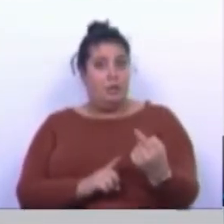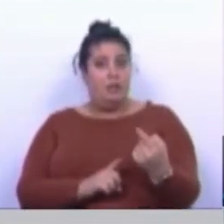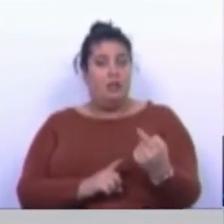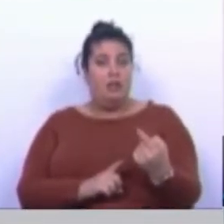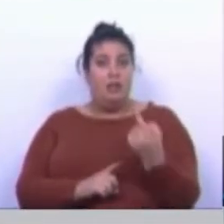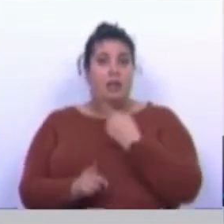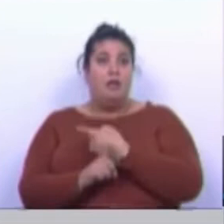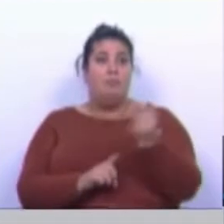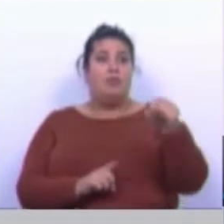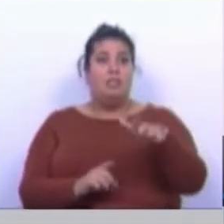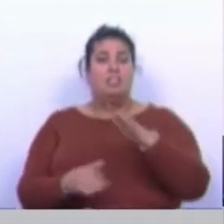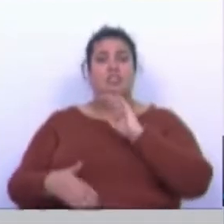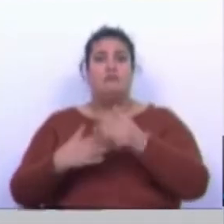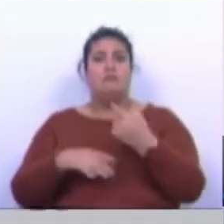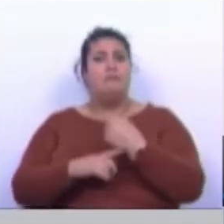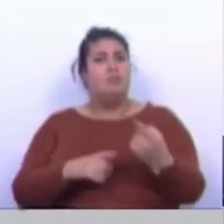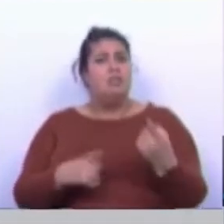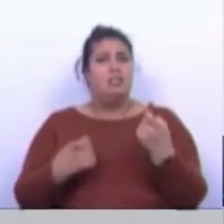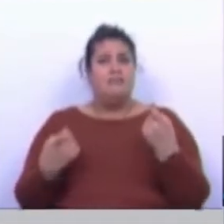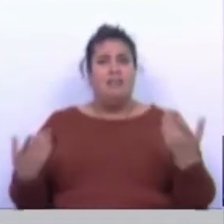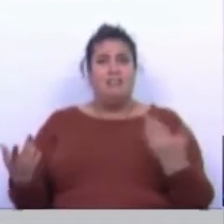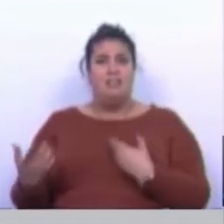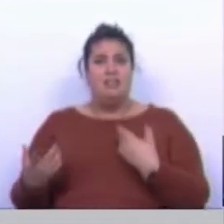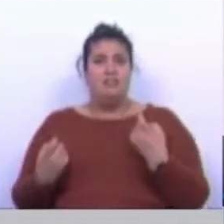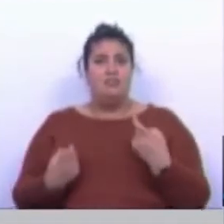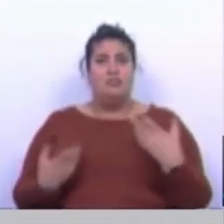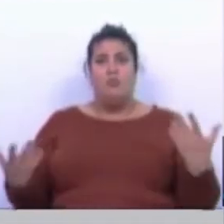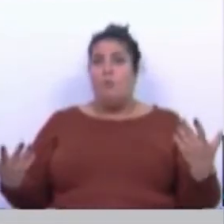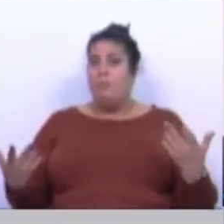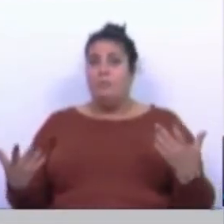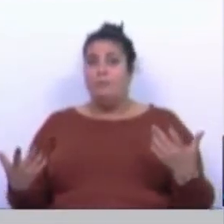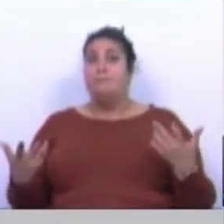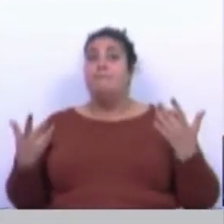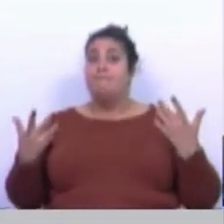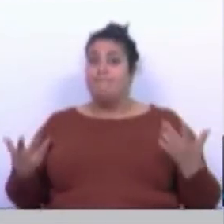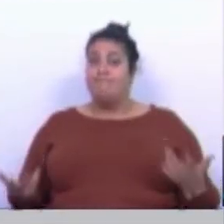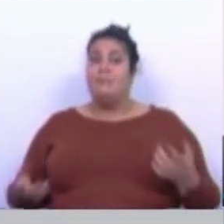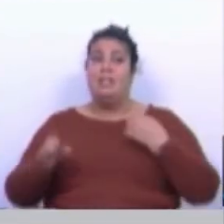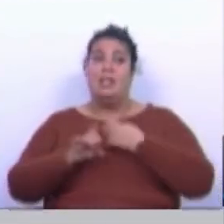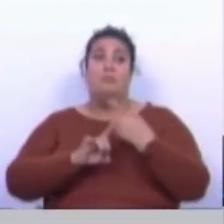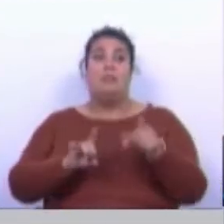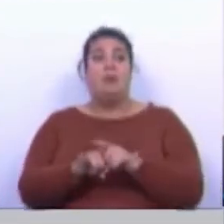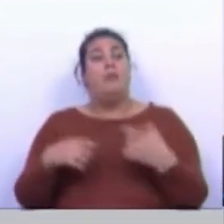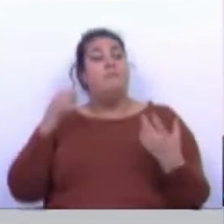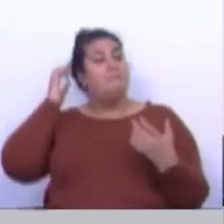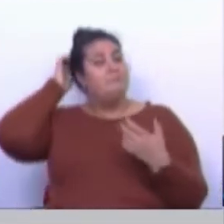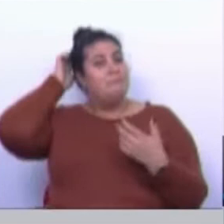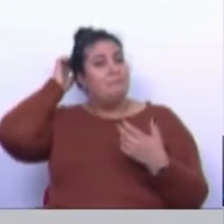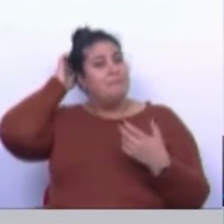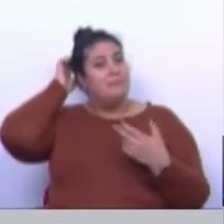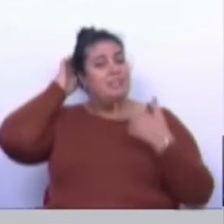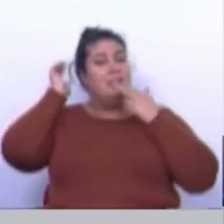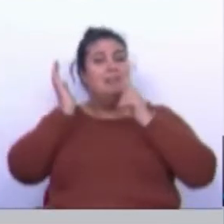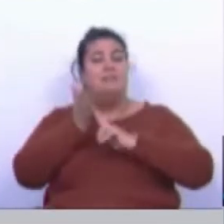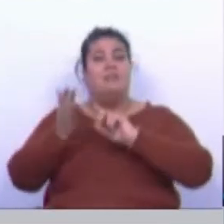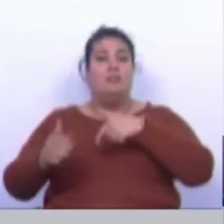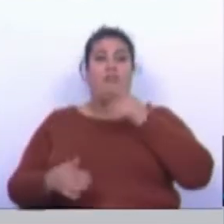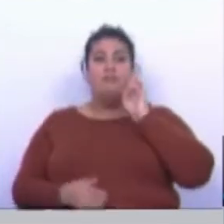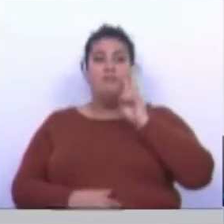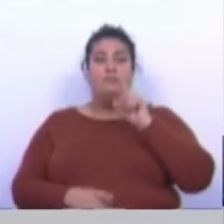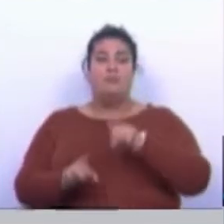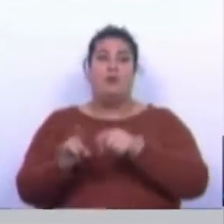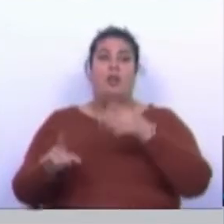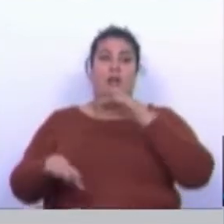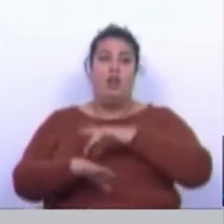disto estar a acontecer, desta falta de direitos, o porquê, ora, na verdade é assim, o que nós verificamos é que aqueles